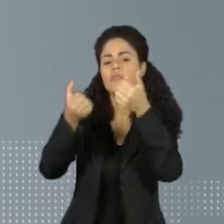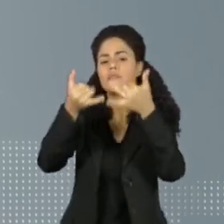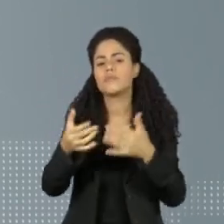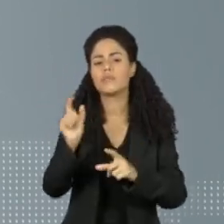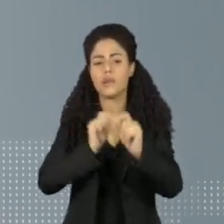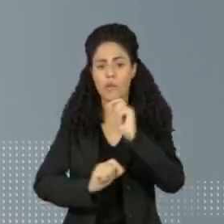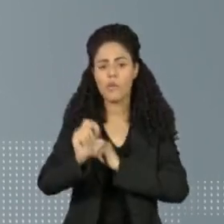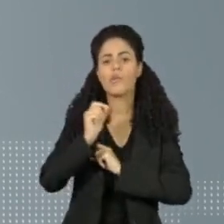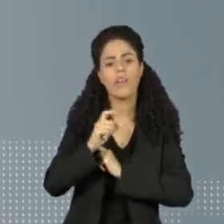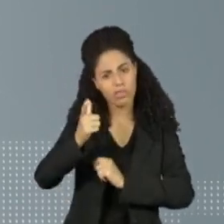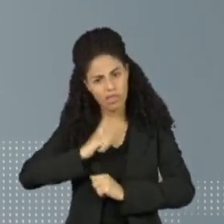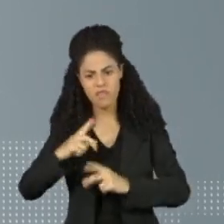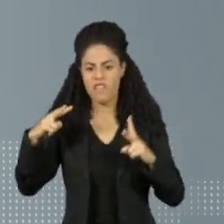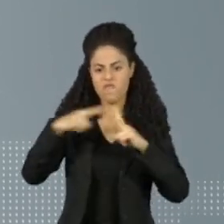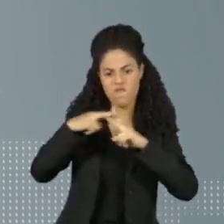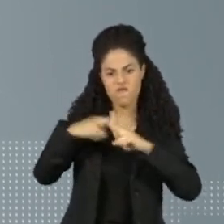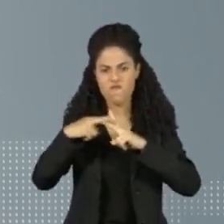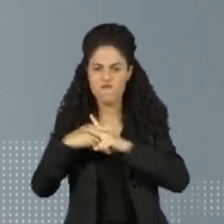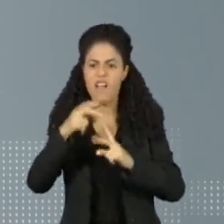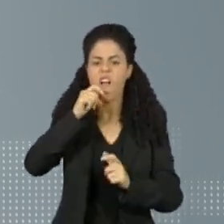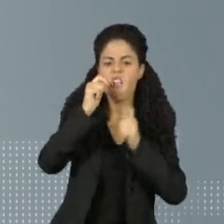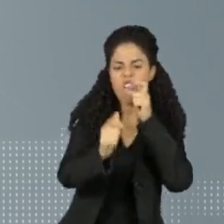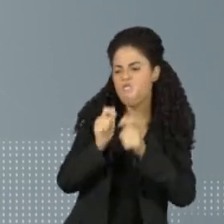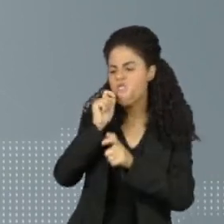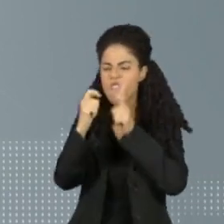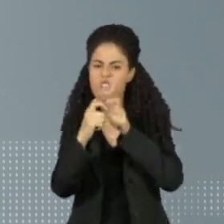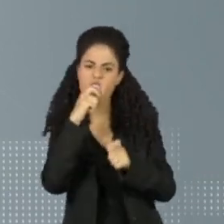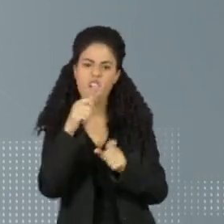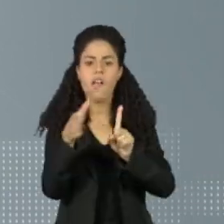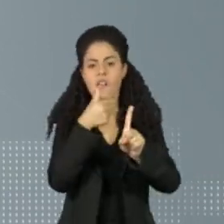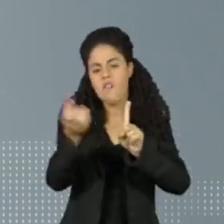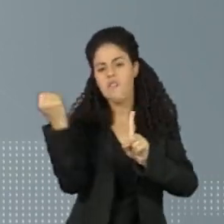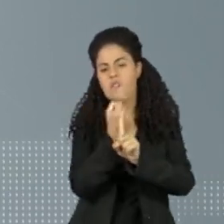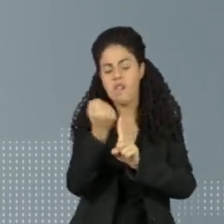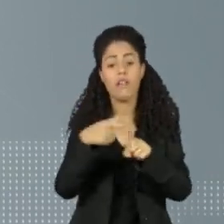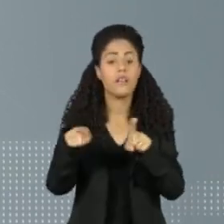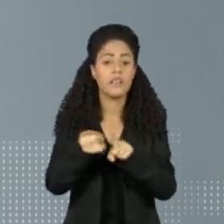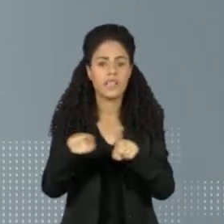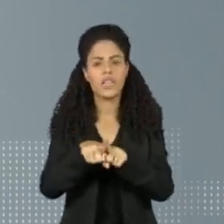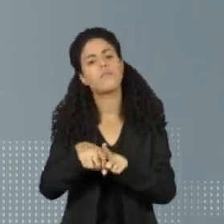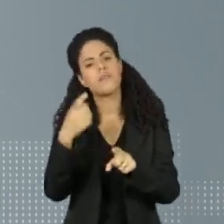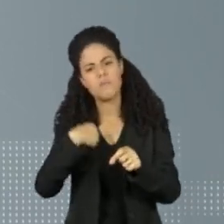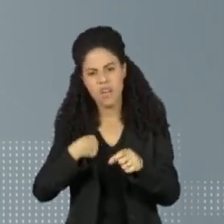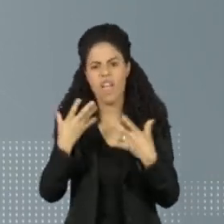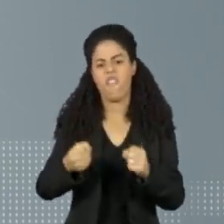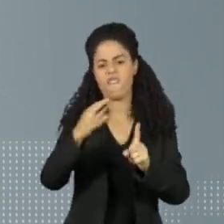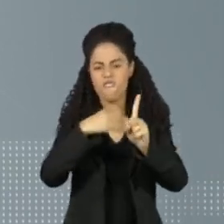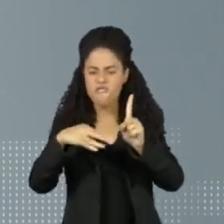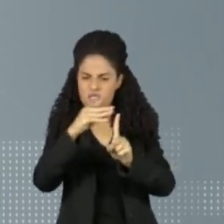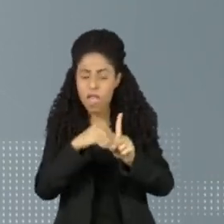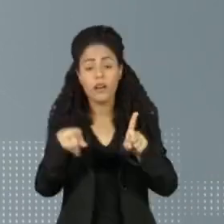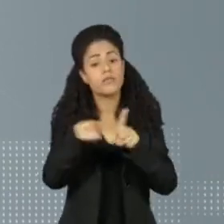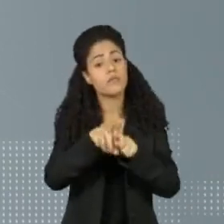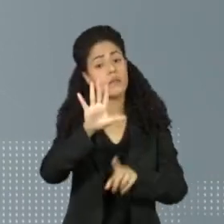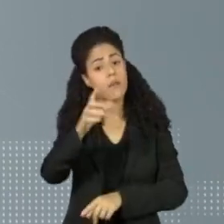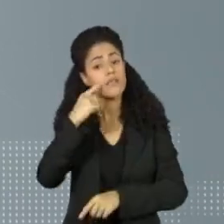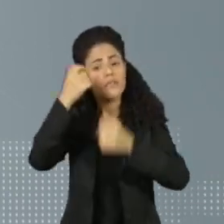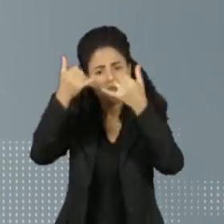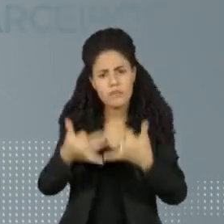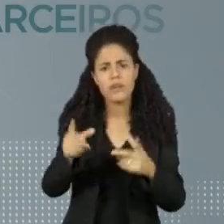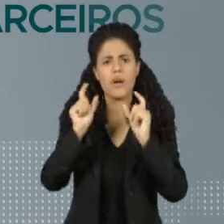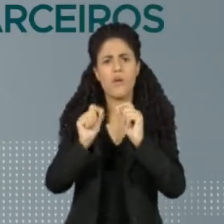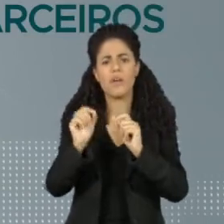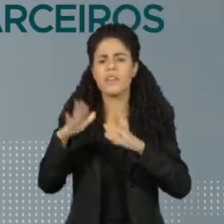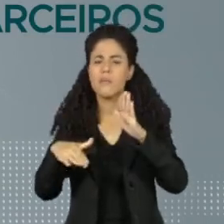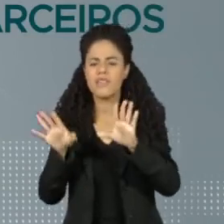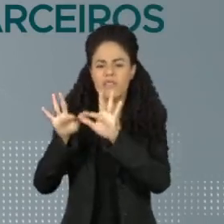que tiveram agressões físicas e verbais nesse período, por causa de controle, abuso e assédio. Eles afirmaram brigar mais